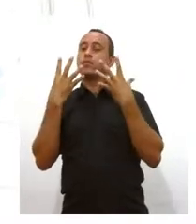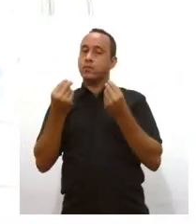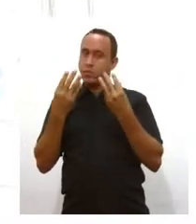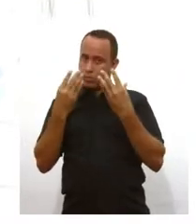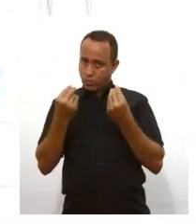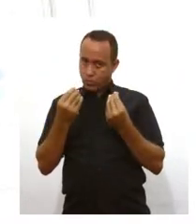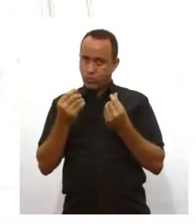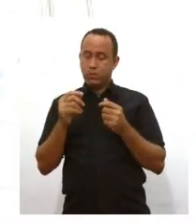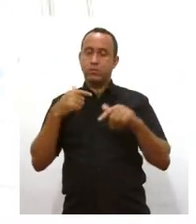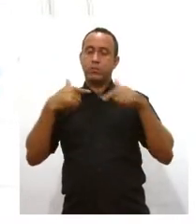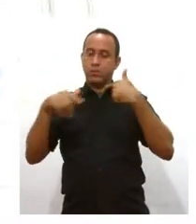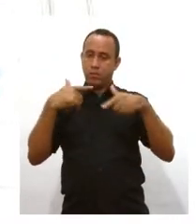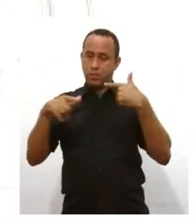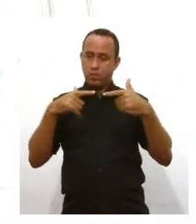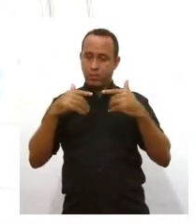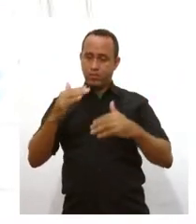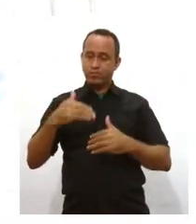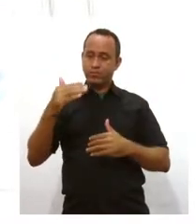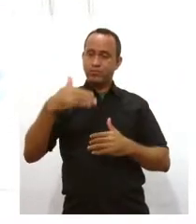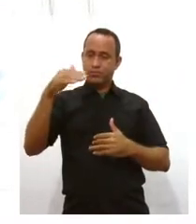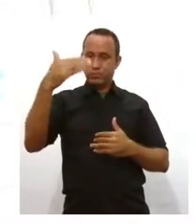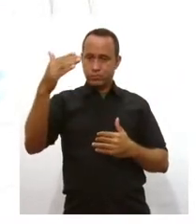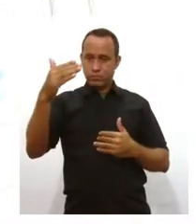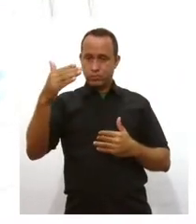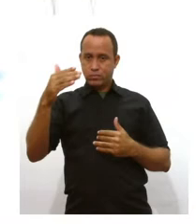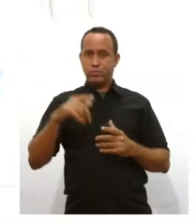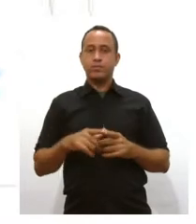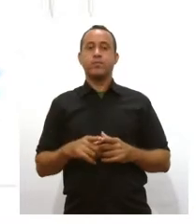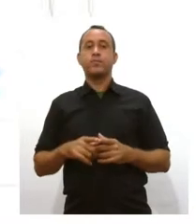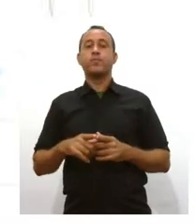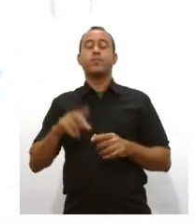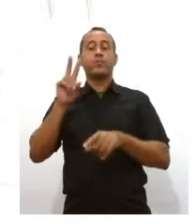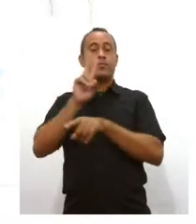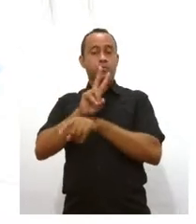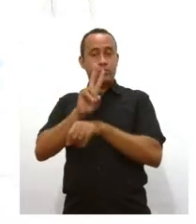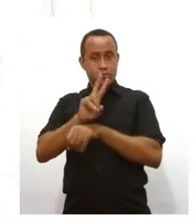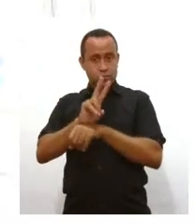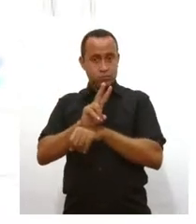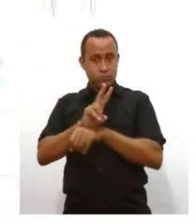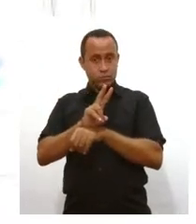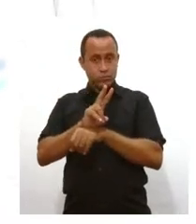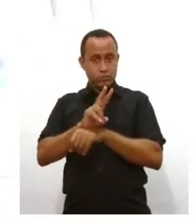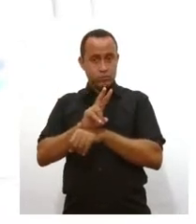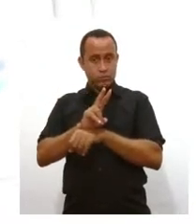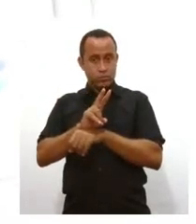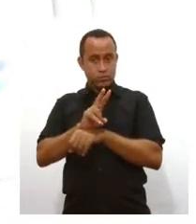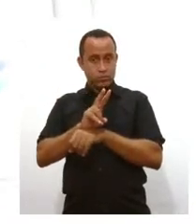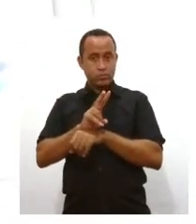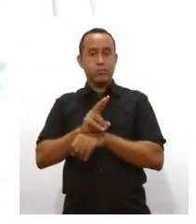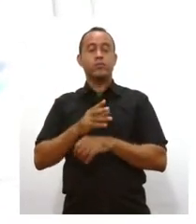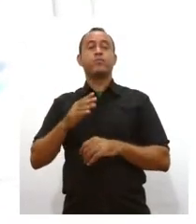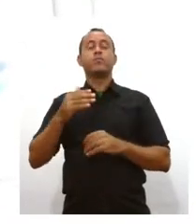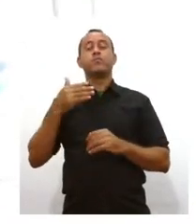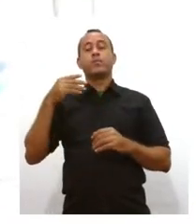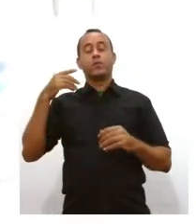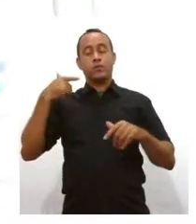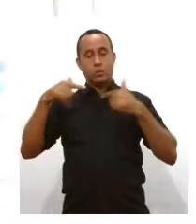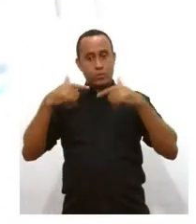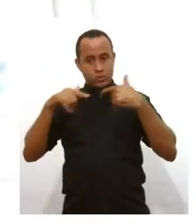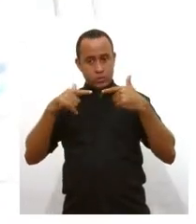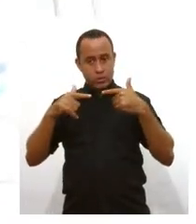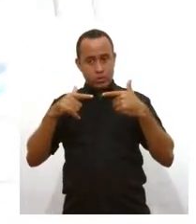a galgar para uma maior proteção, para uma maior tutela efetiva do